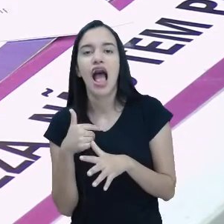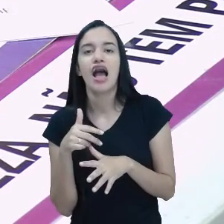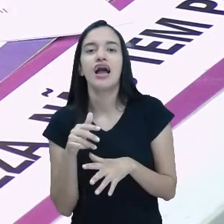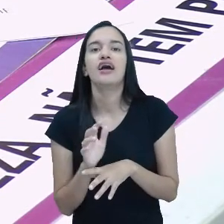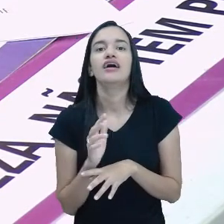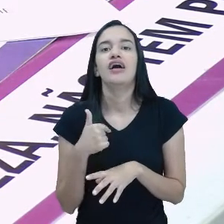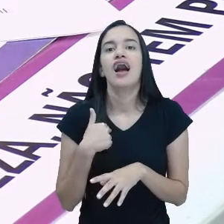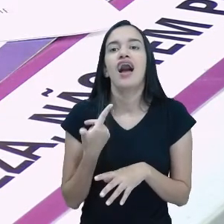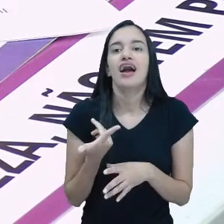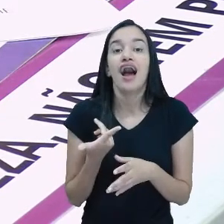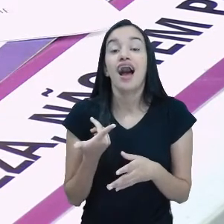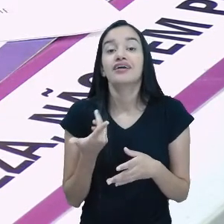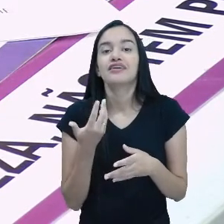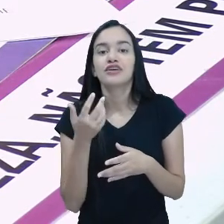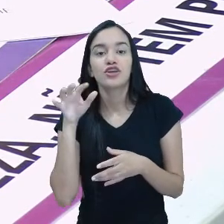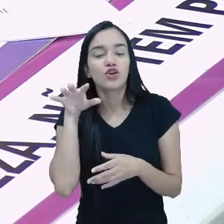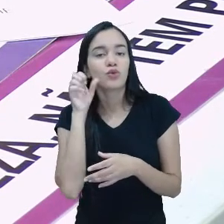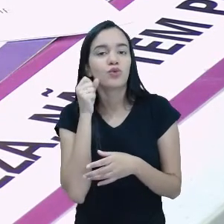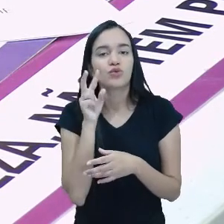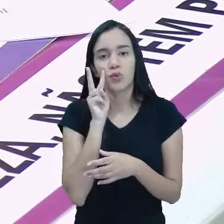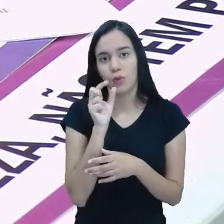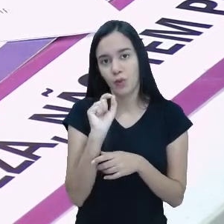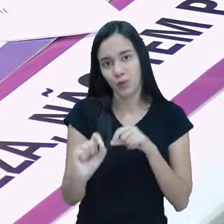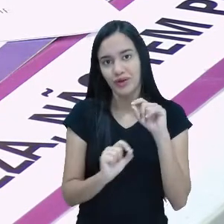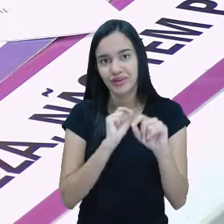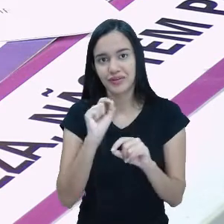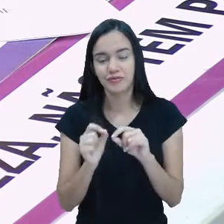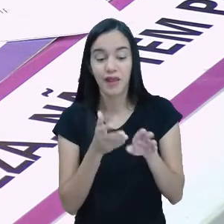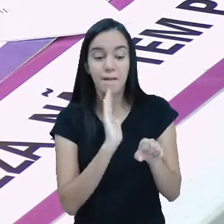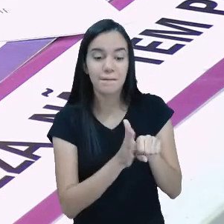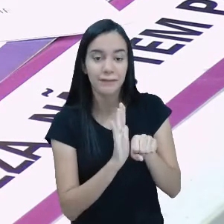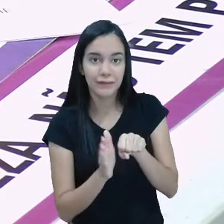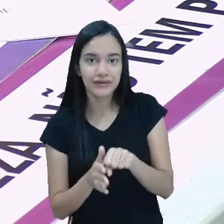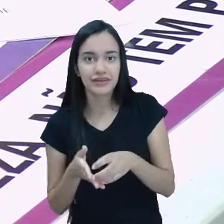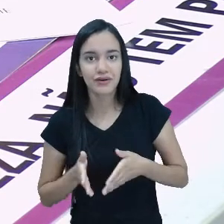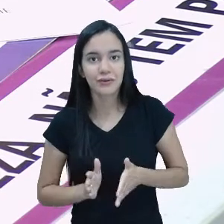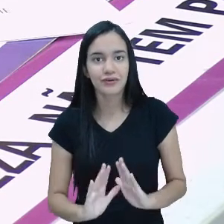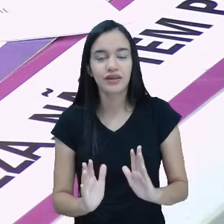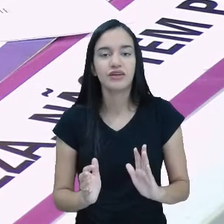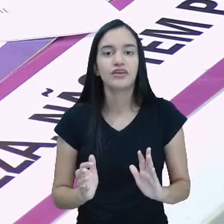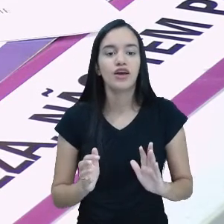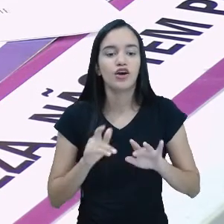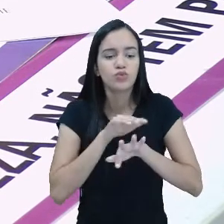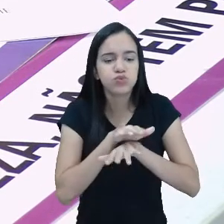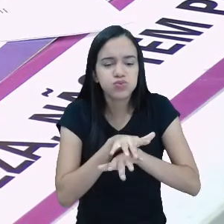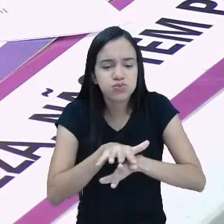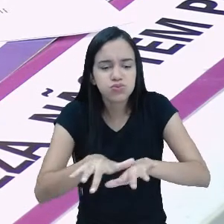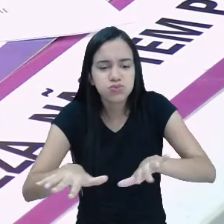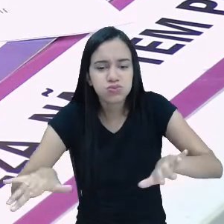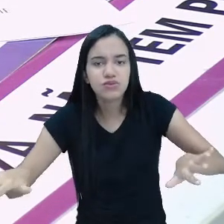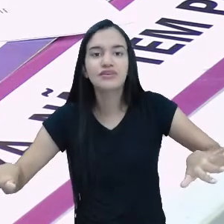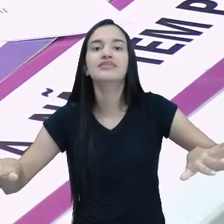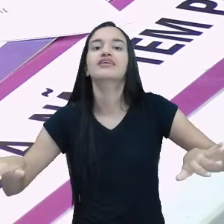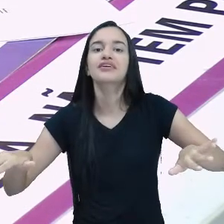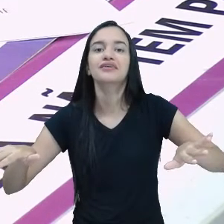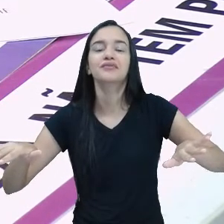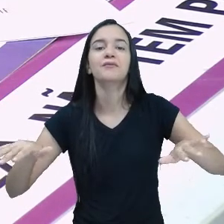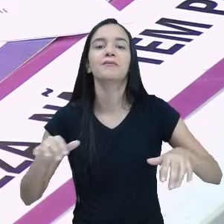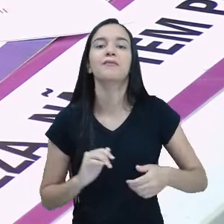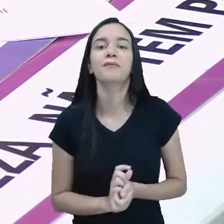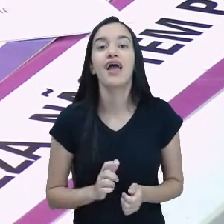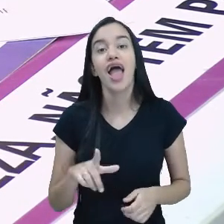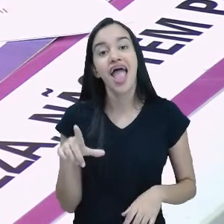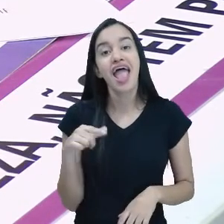batatinha quando nasce, se esparrama pelo chão. Como a batata tivesse se esparramado pelo chão.